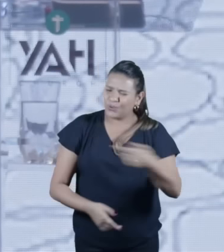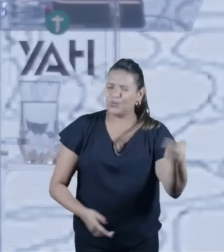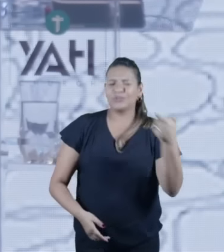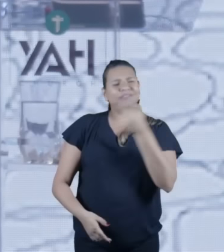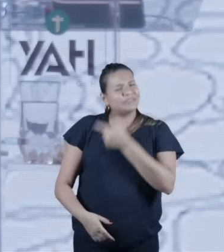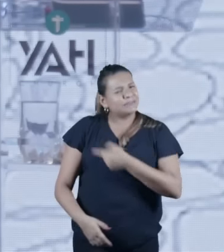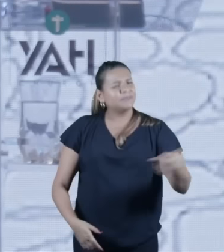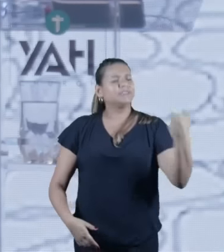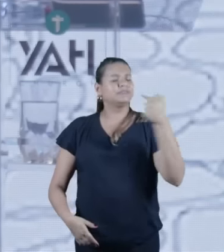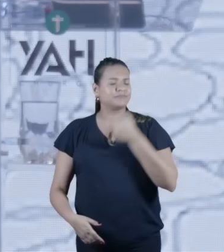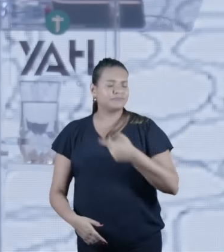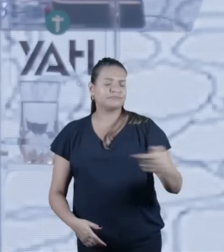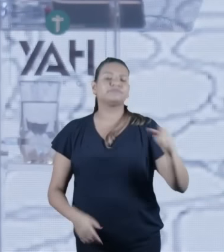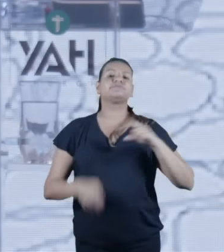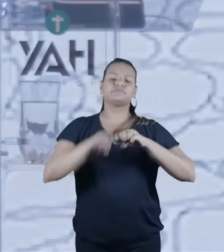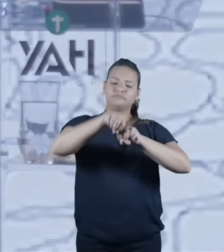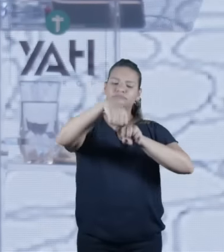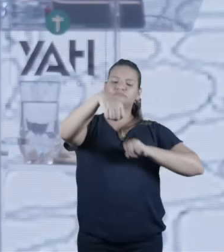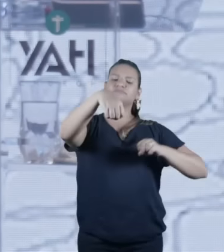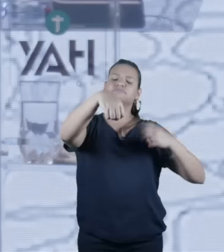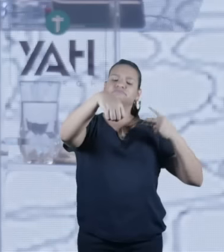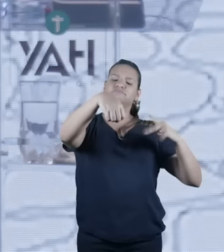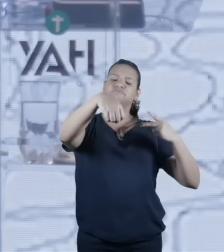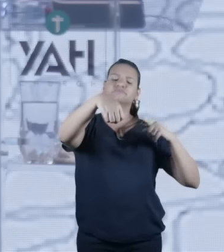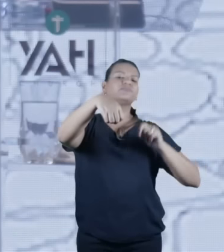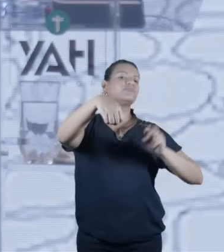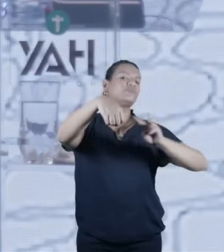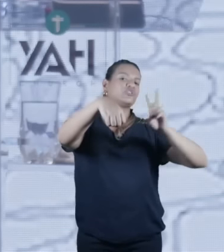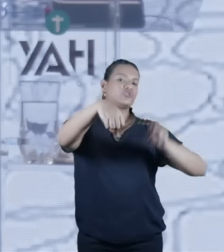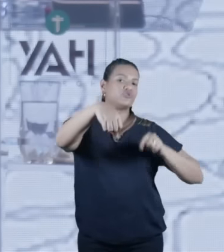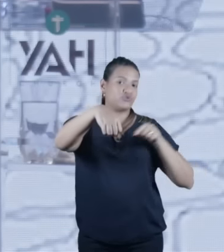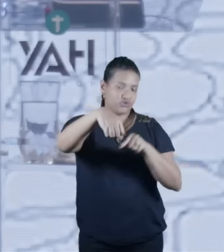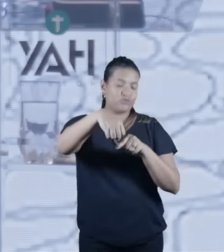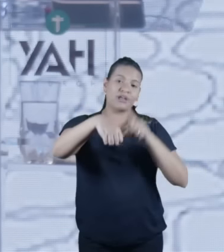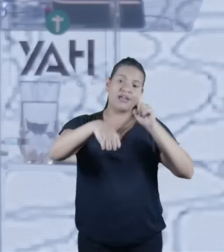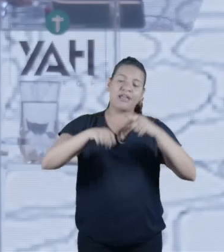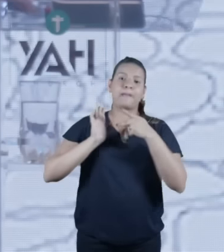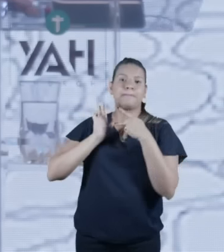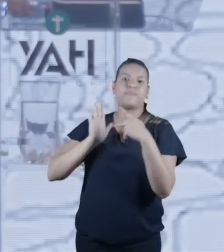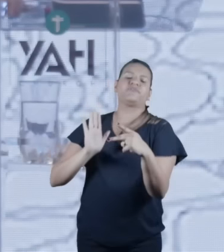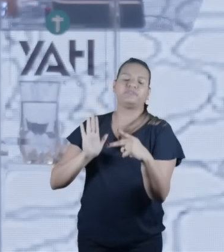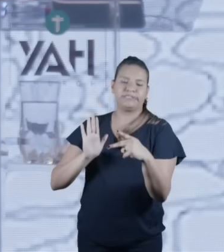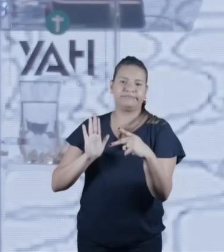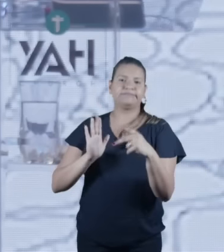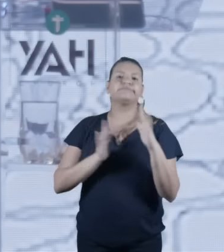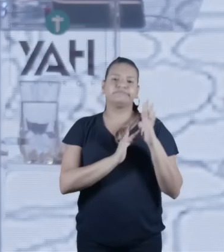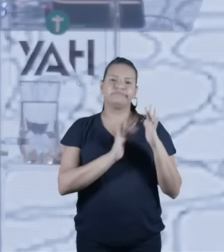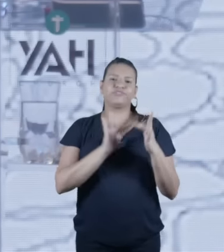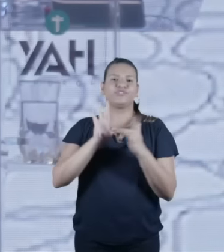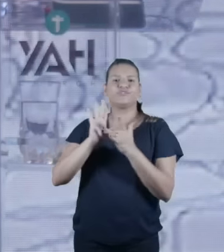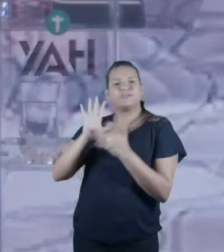as profecias da redenção de Israel e as profecias da vinda do Messias